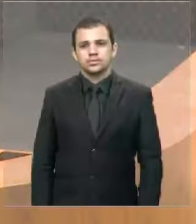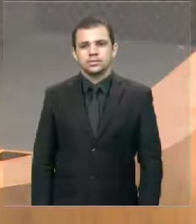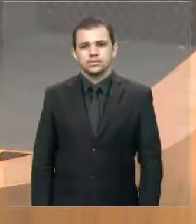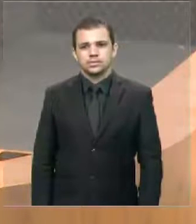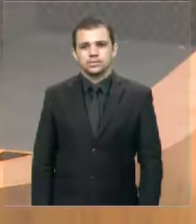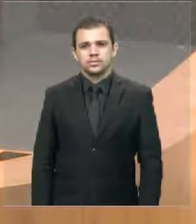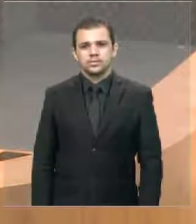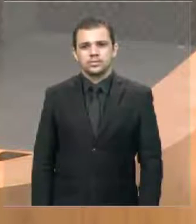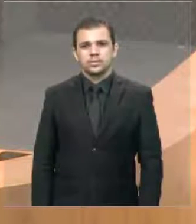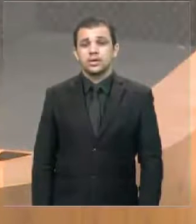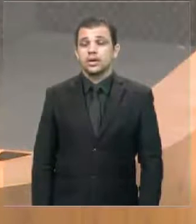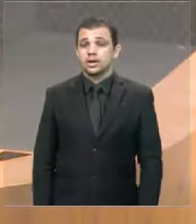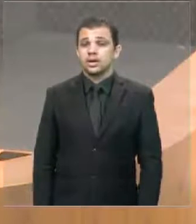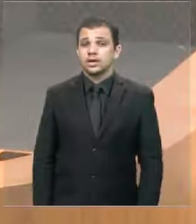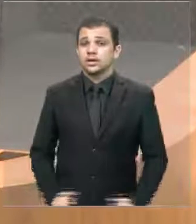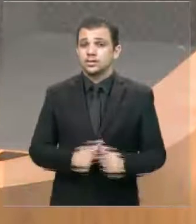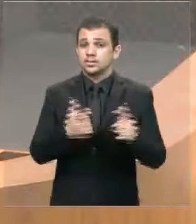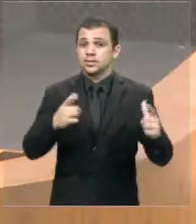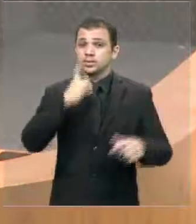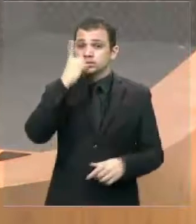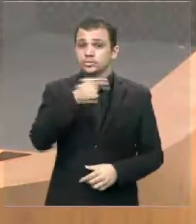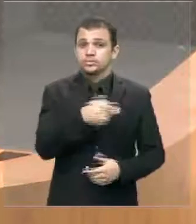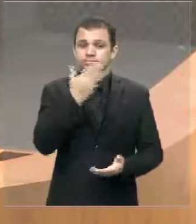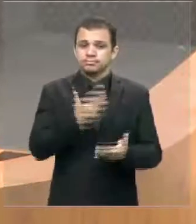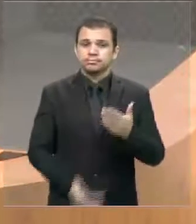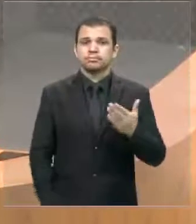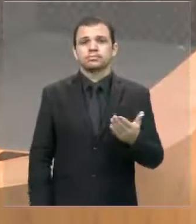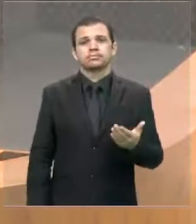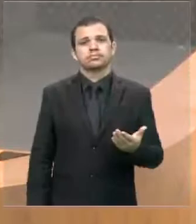da grande maioria dos deputados desta Casa.